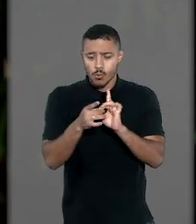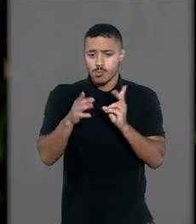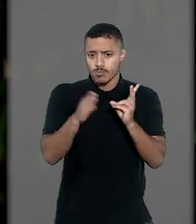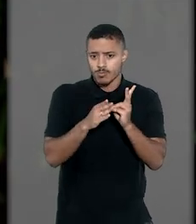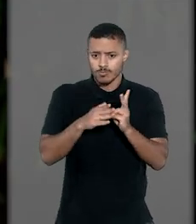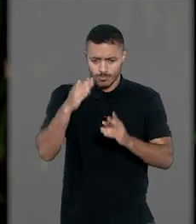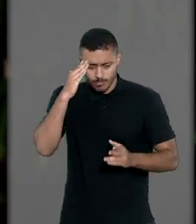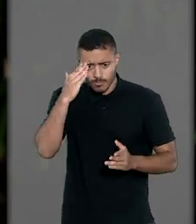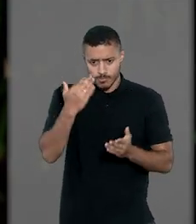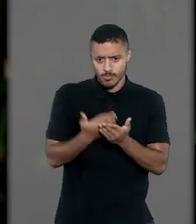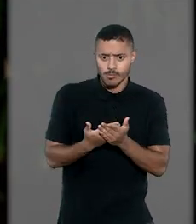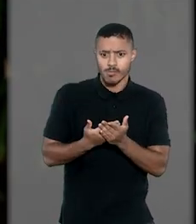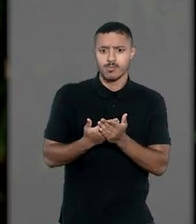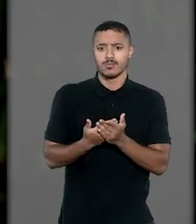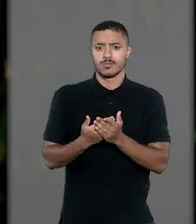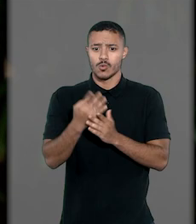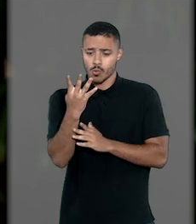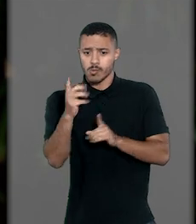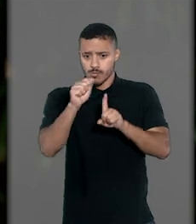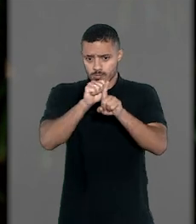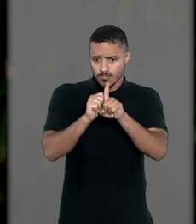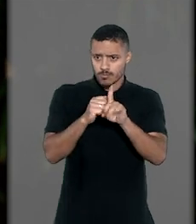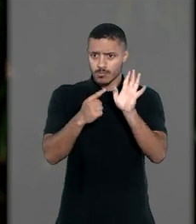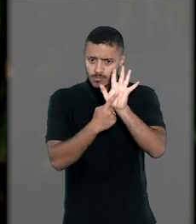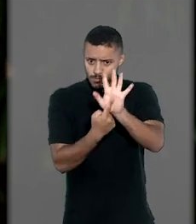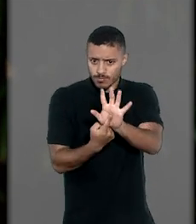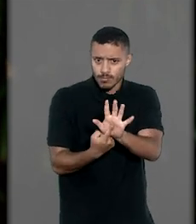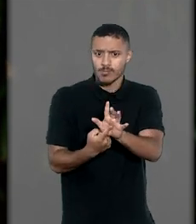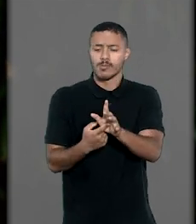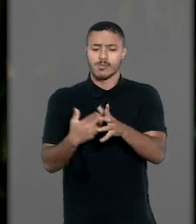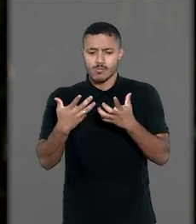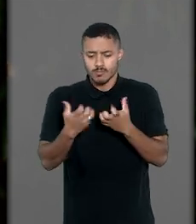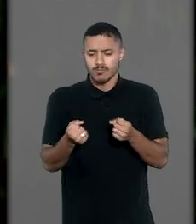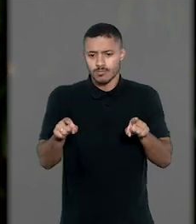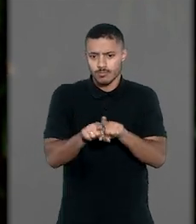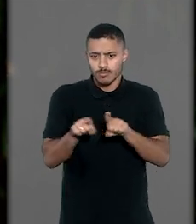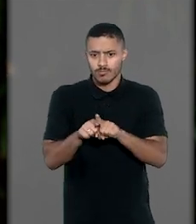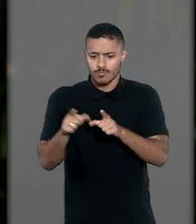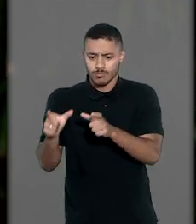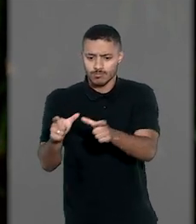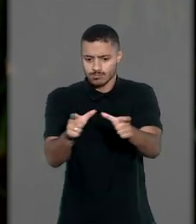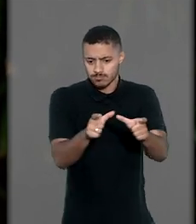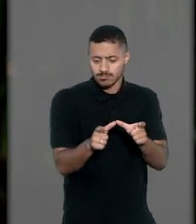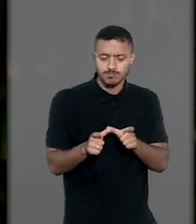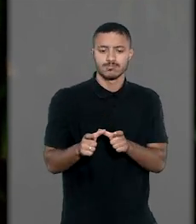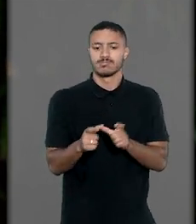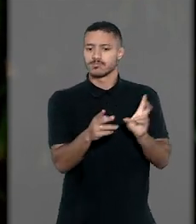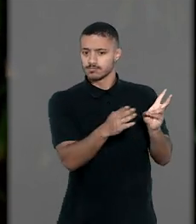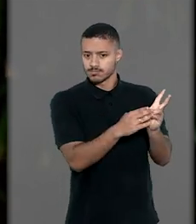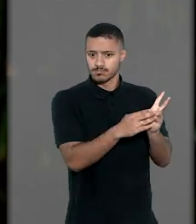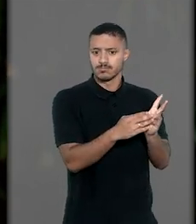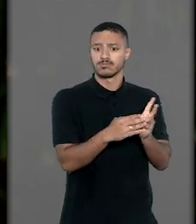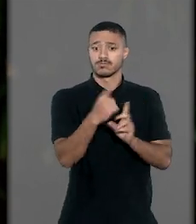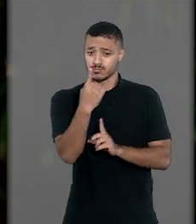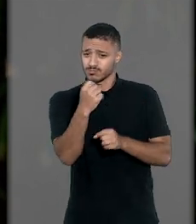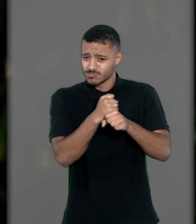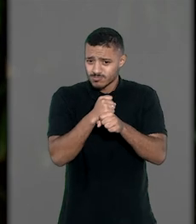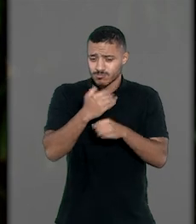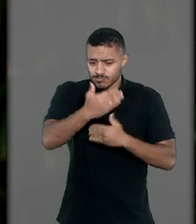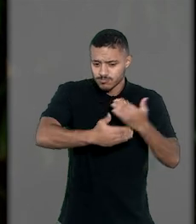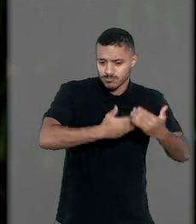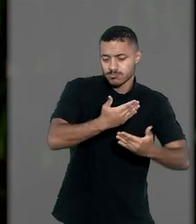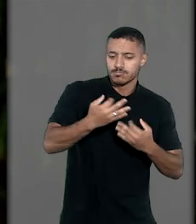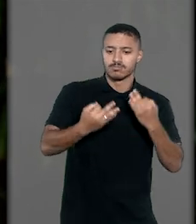União e FUNAI foram condenadas a concluir o processo em quatro meses a contar da sentença, além de adquirir e demarcar as terras para o grupo Fulcachó